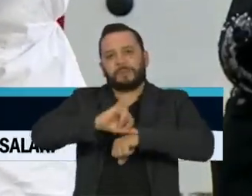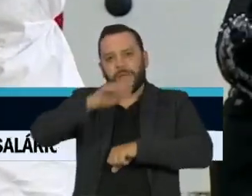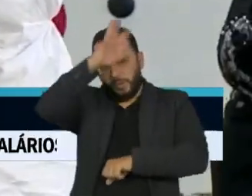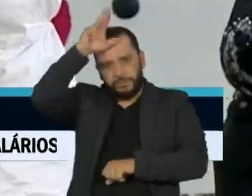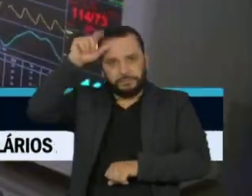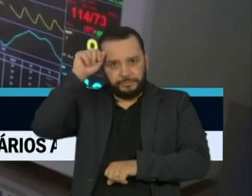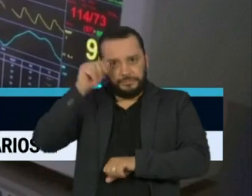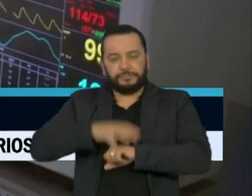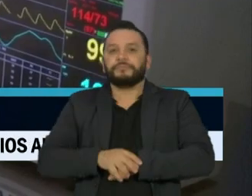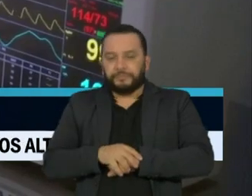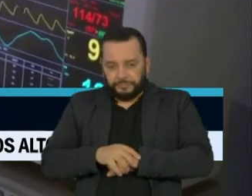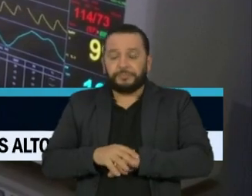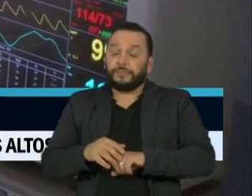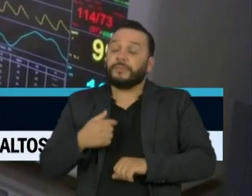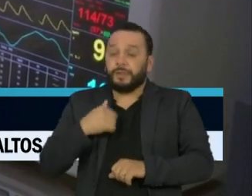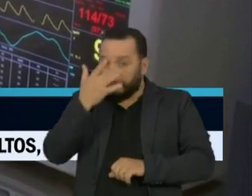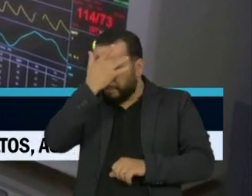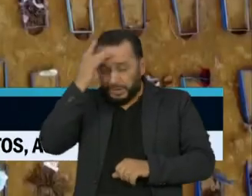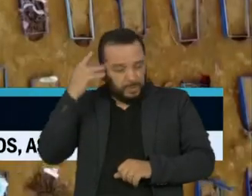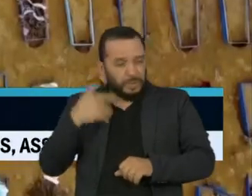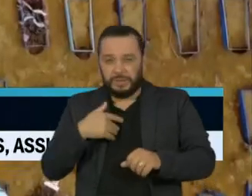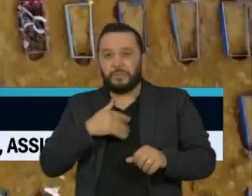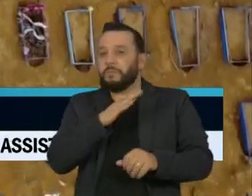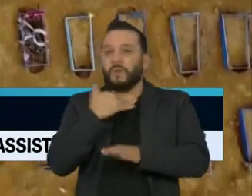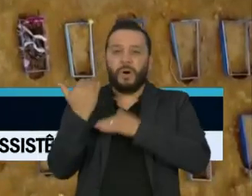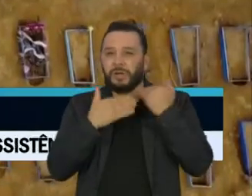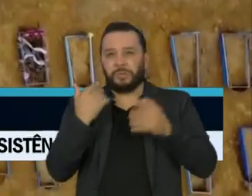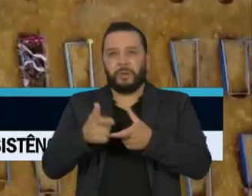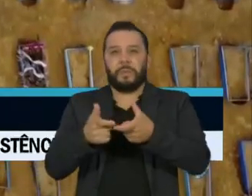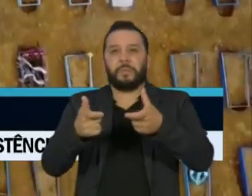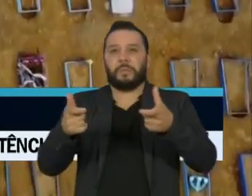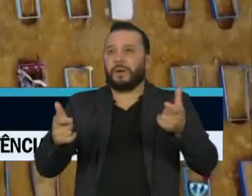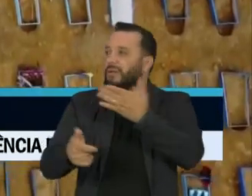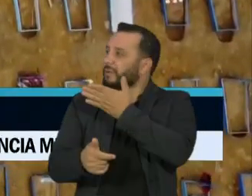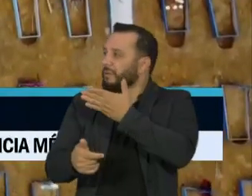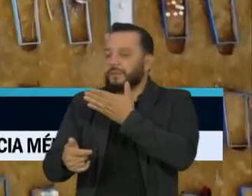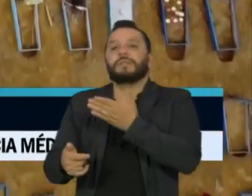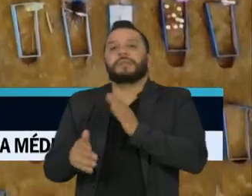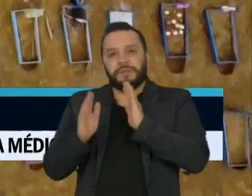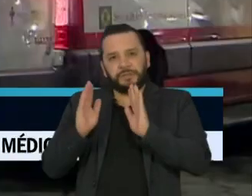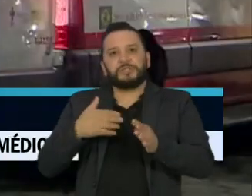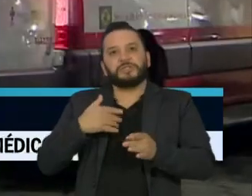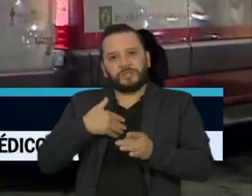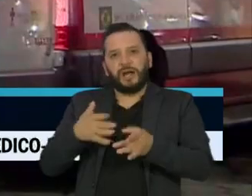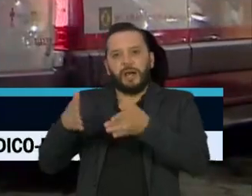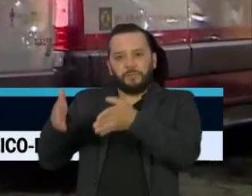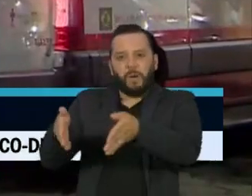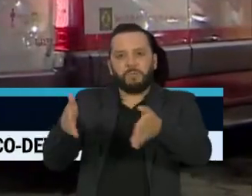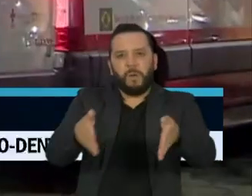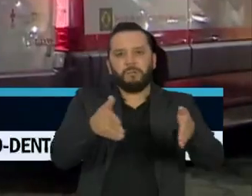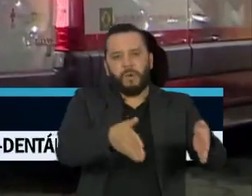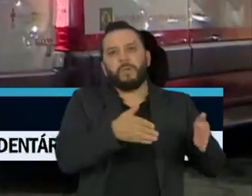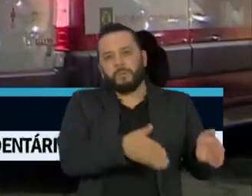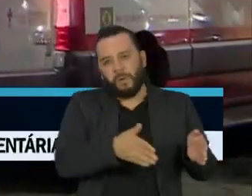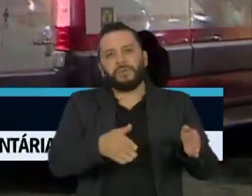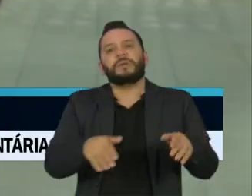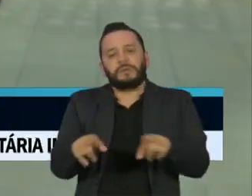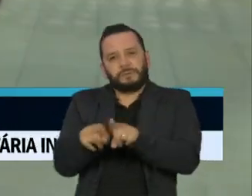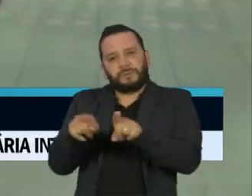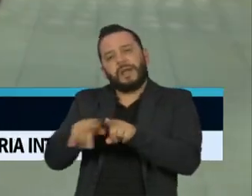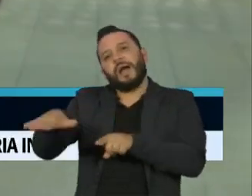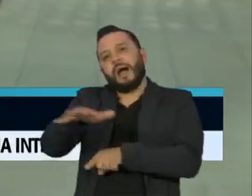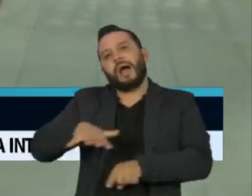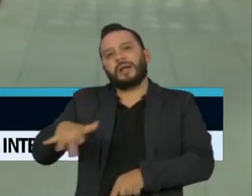casos e de mortes explodiu. A cidade viveu um colapso funerário e no sistema público de saúde.